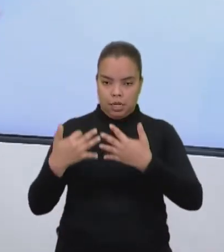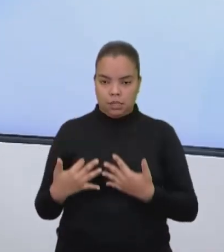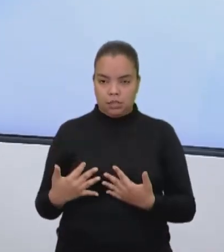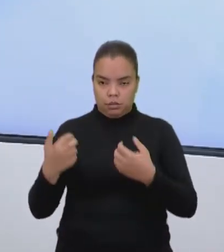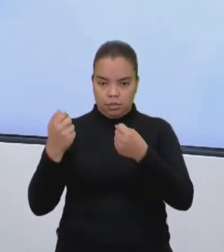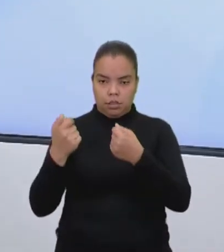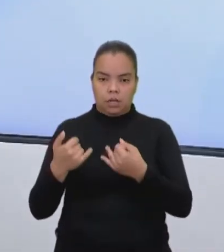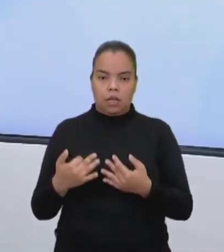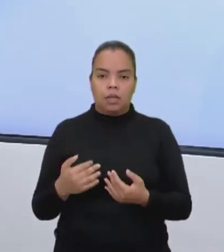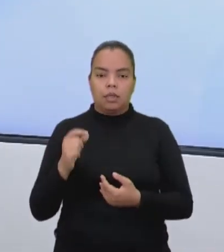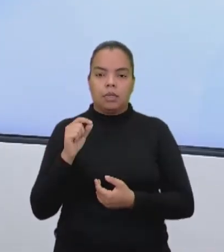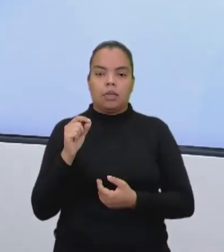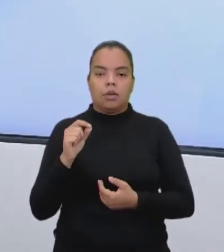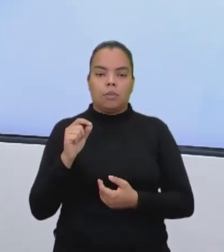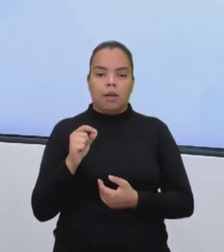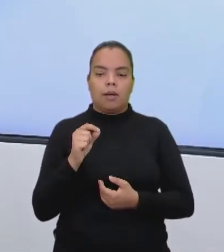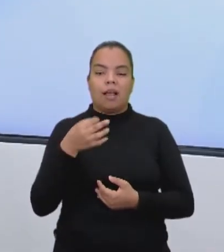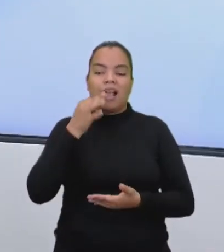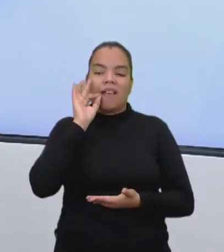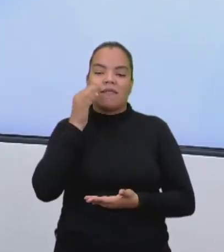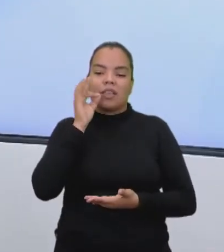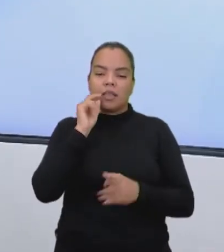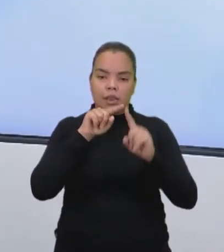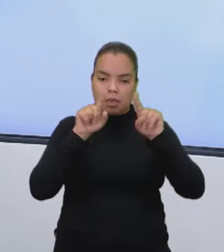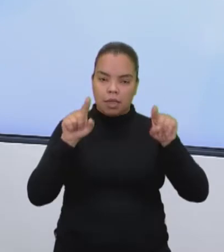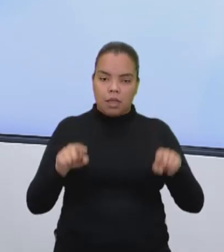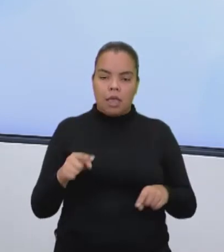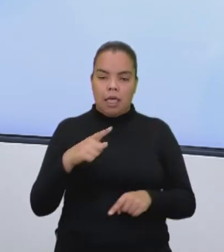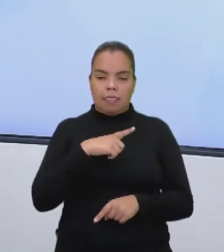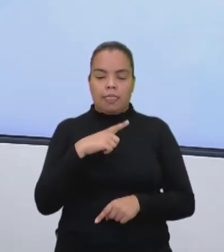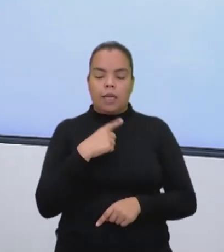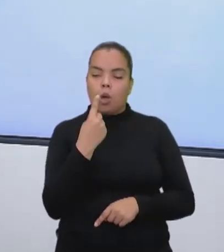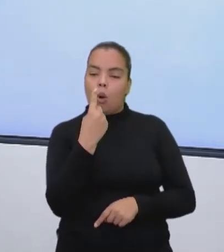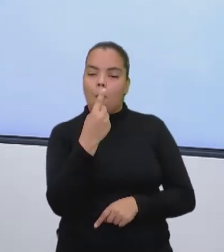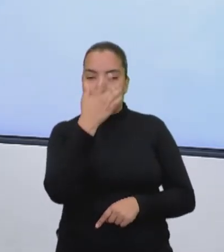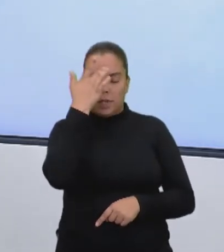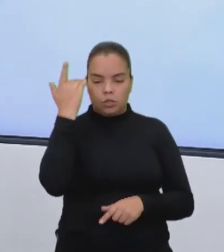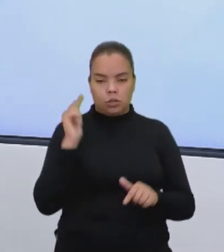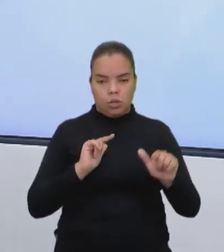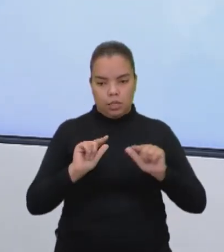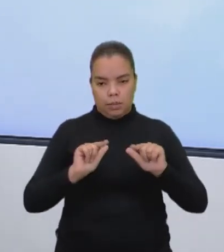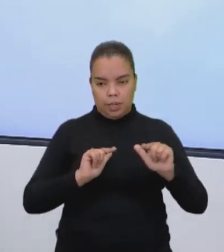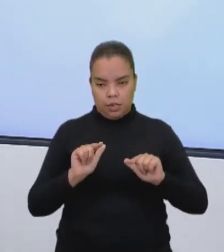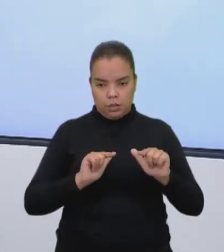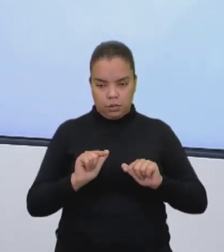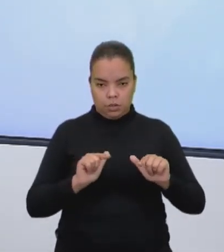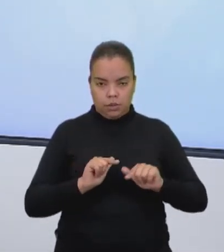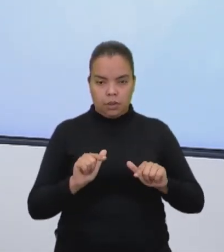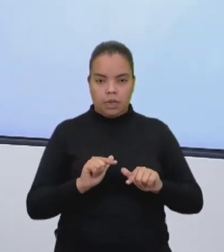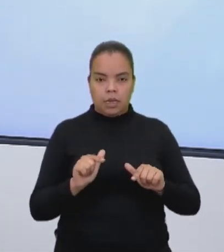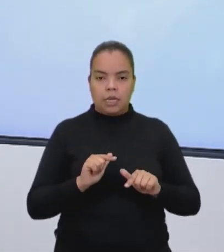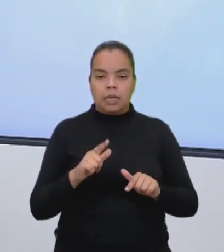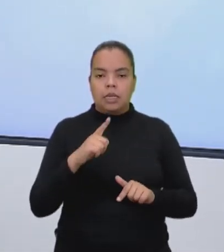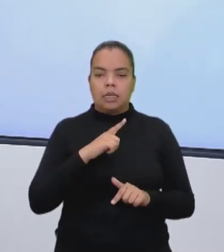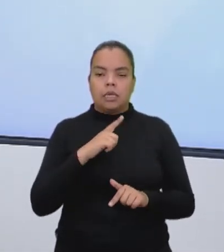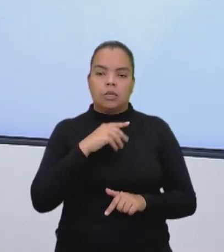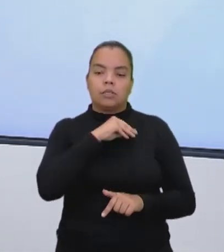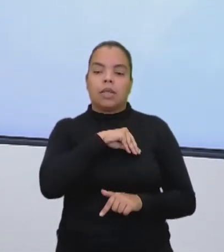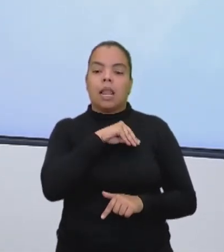depois eu vou para a luz. Então a gente tem uma cafeteria, ela tem apenas um funcionário que ganha aí